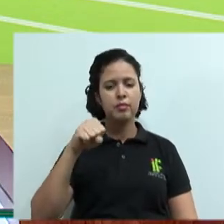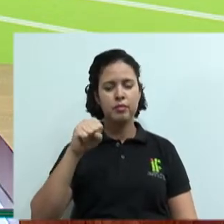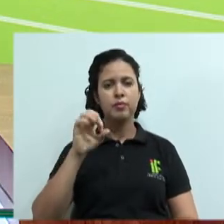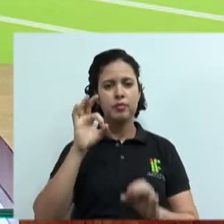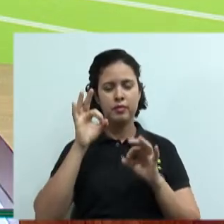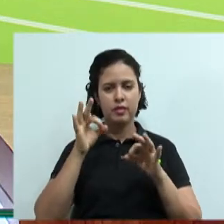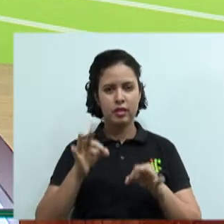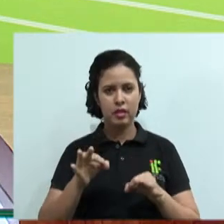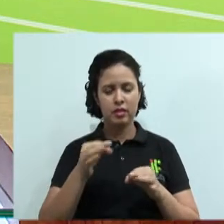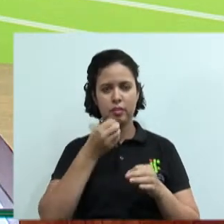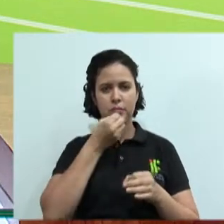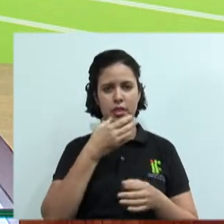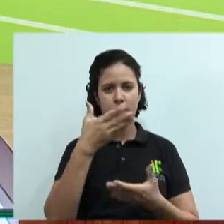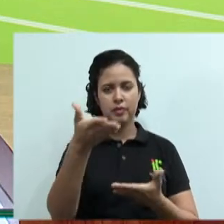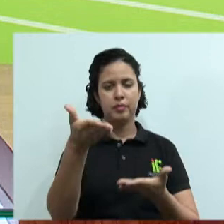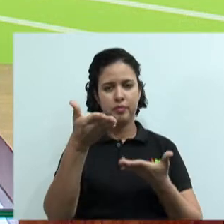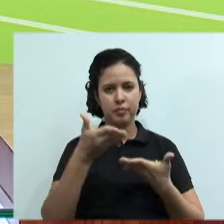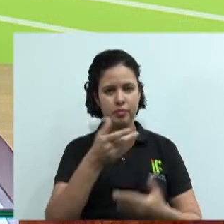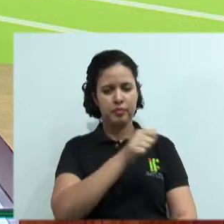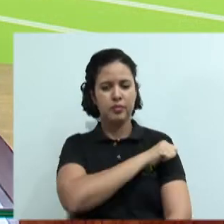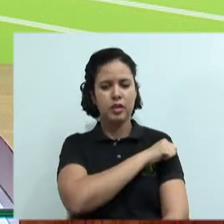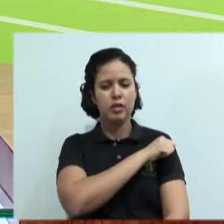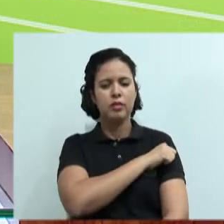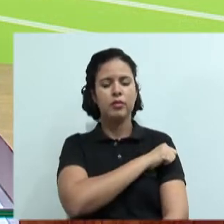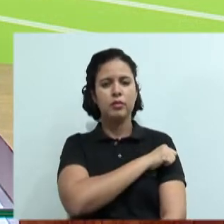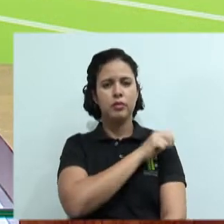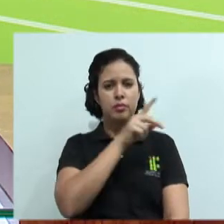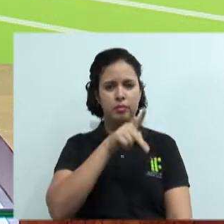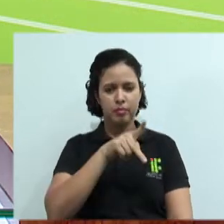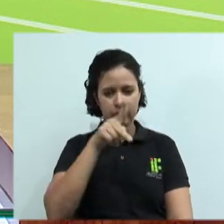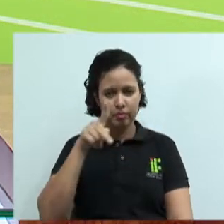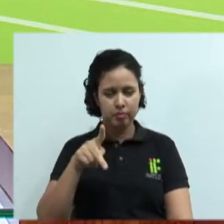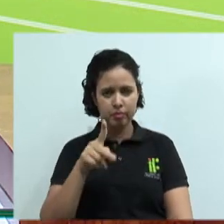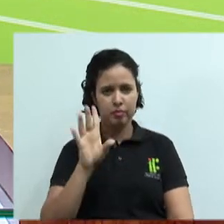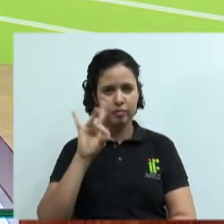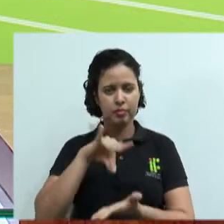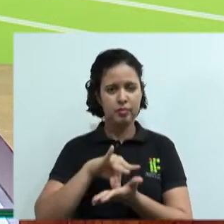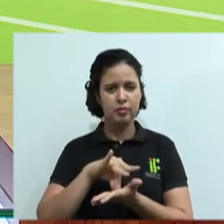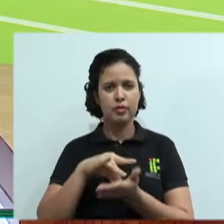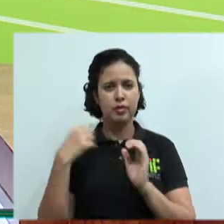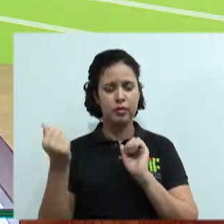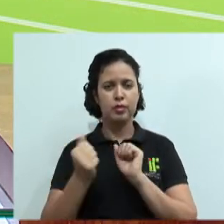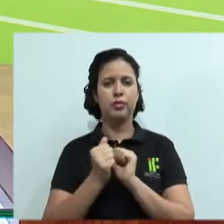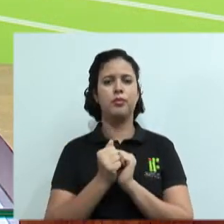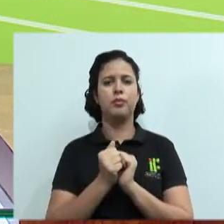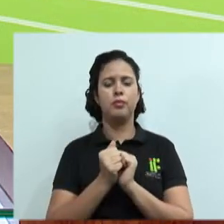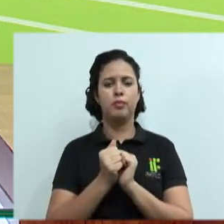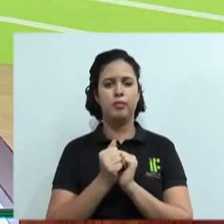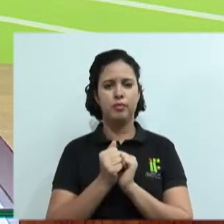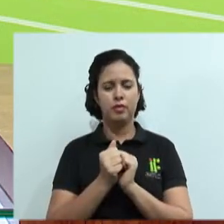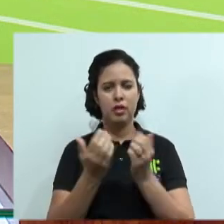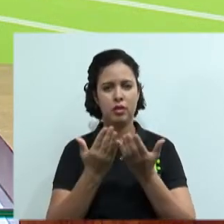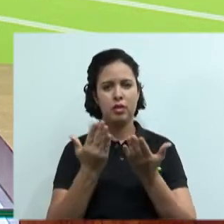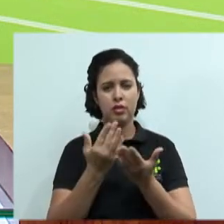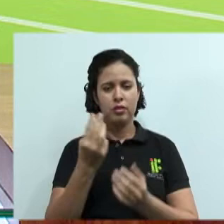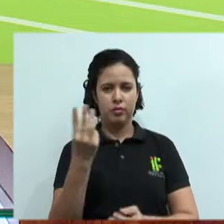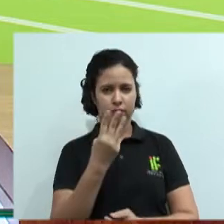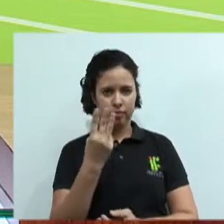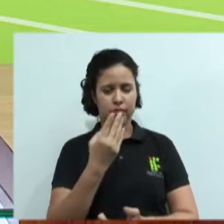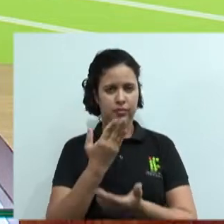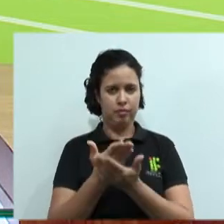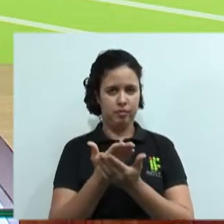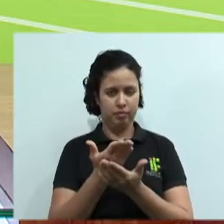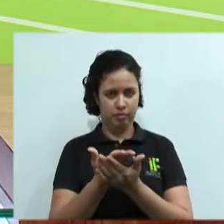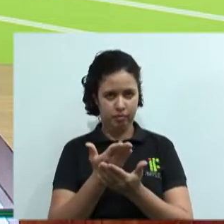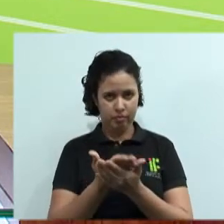obrigado. Sejam bem-vindos aos alunos, aos professores presenciais que estão aí conosco nessa nossa terceira teleaula,